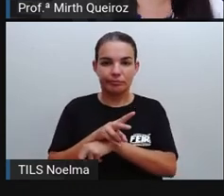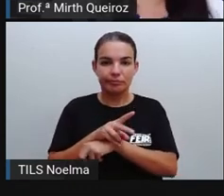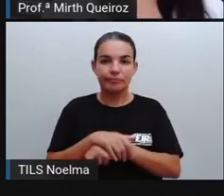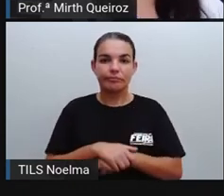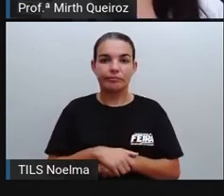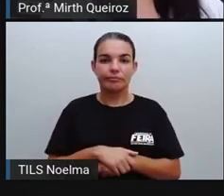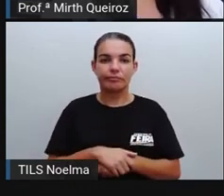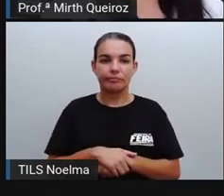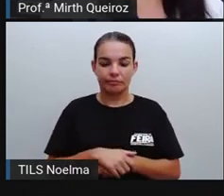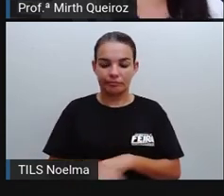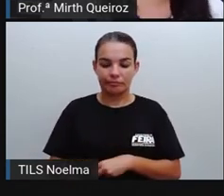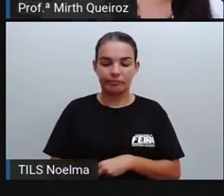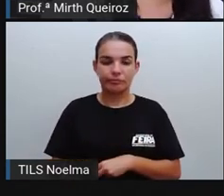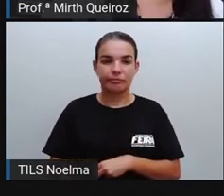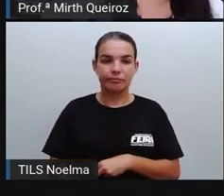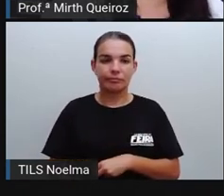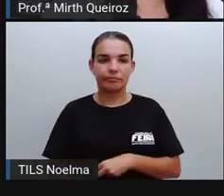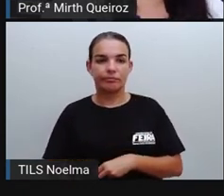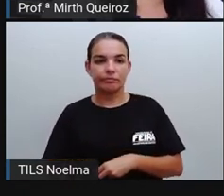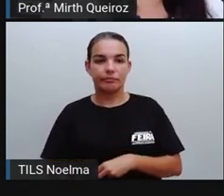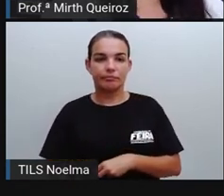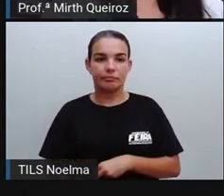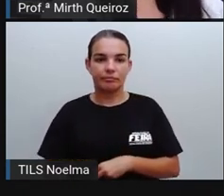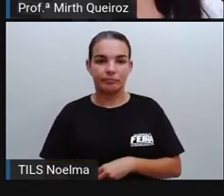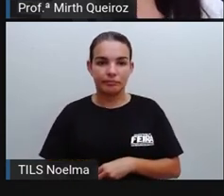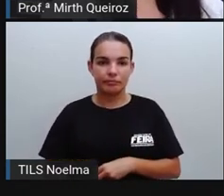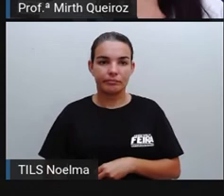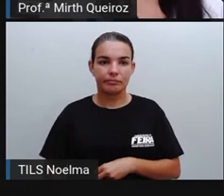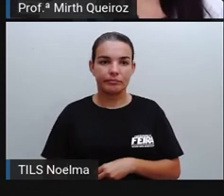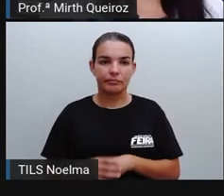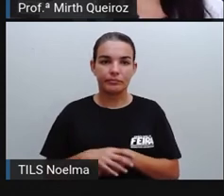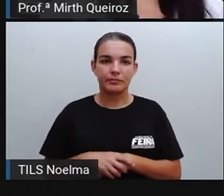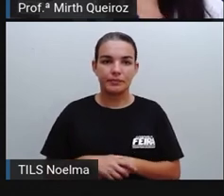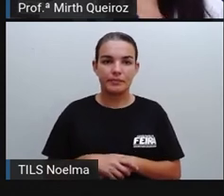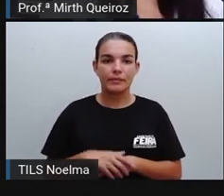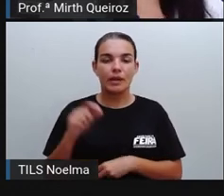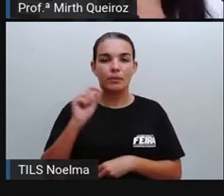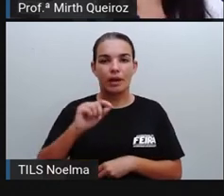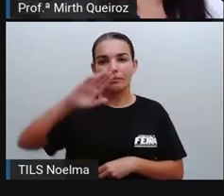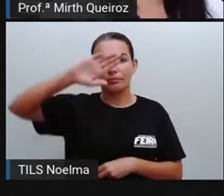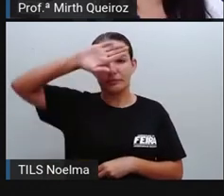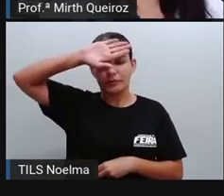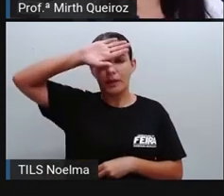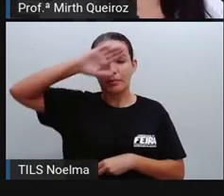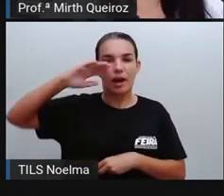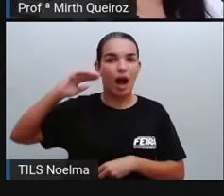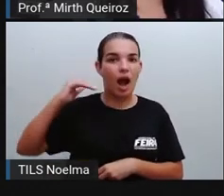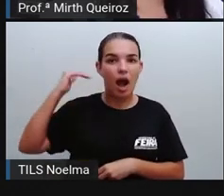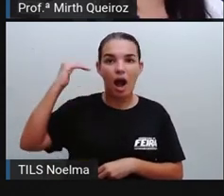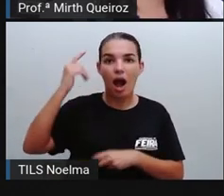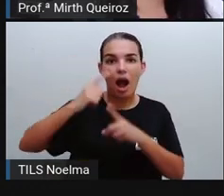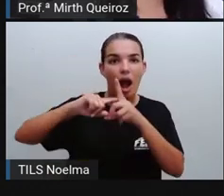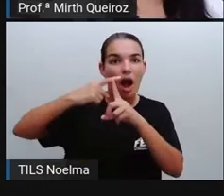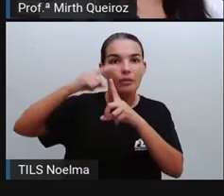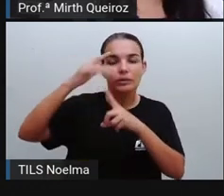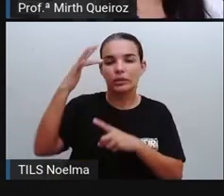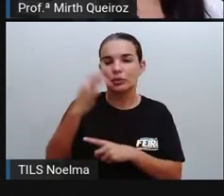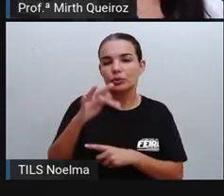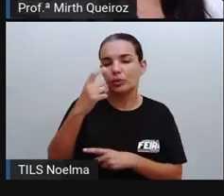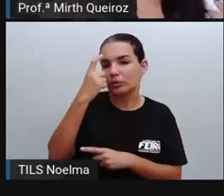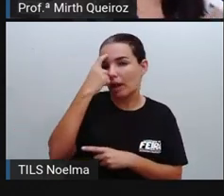vírus, essa doença, né? Que é causada pelo vírus, seriam febre alta, dor de cabeça, né?